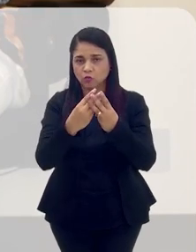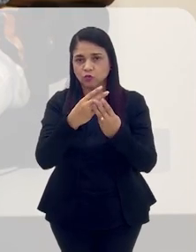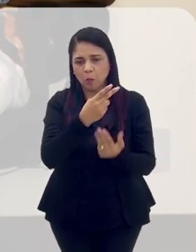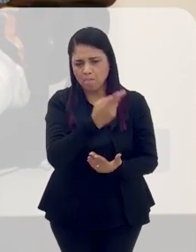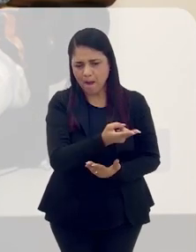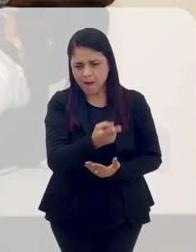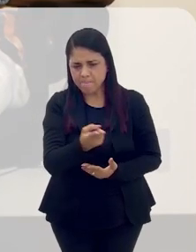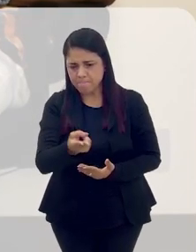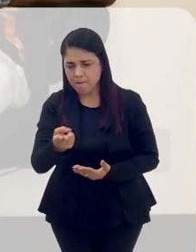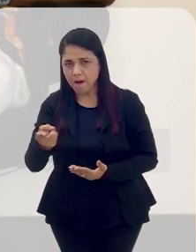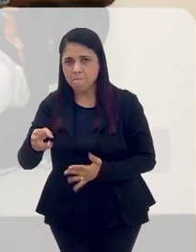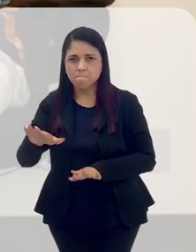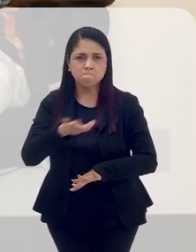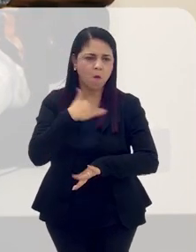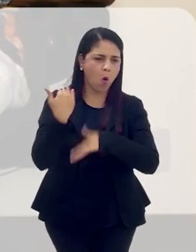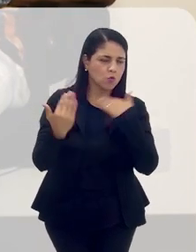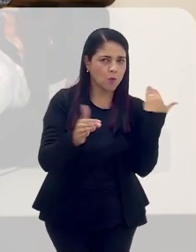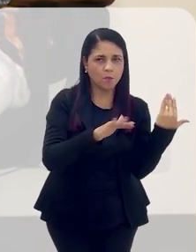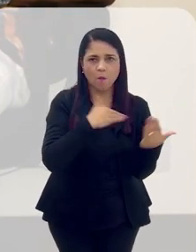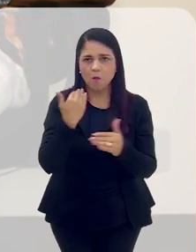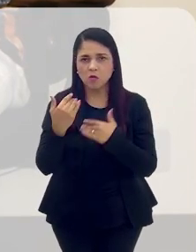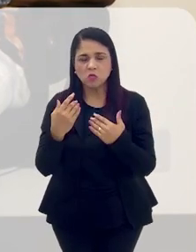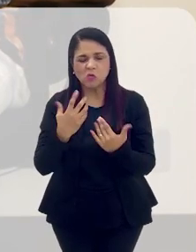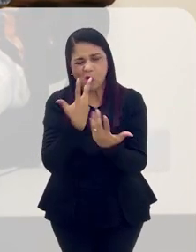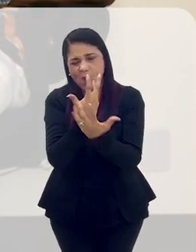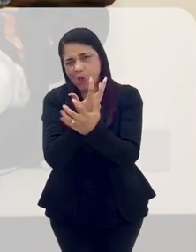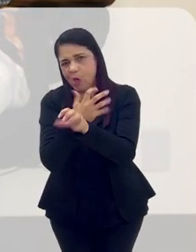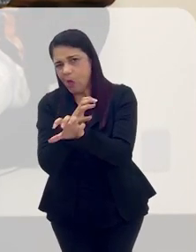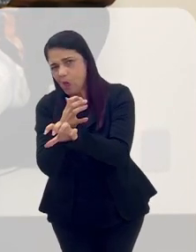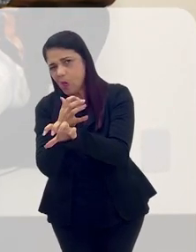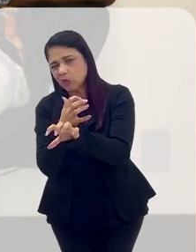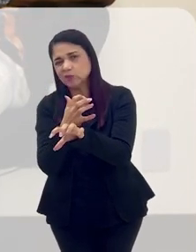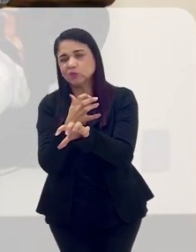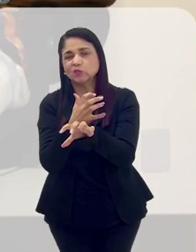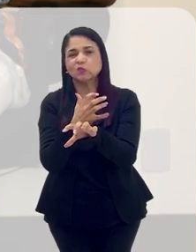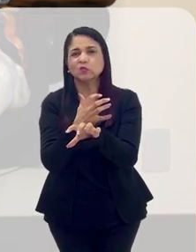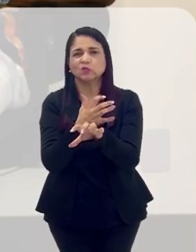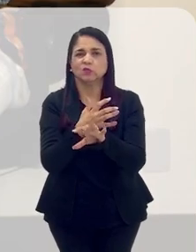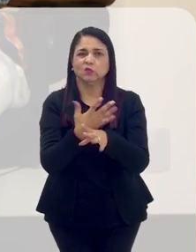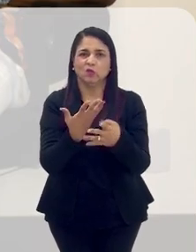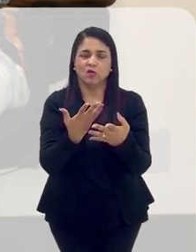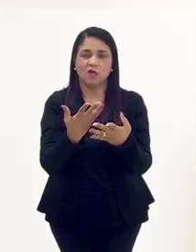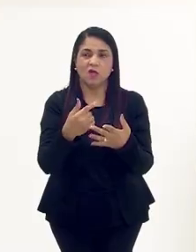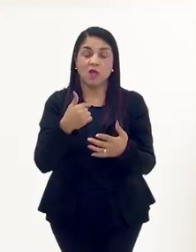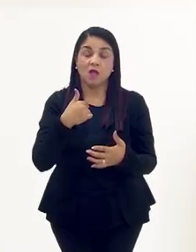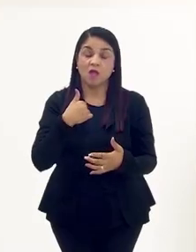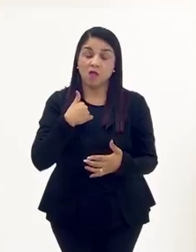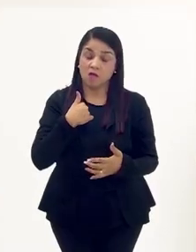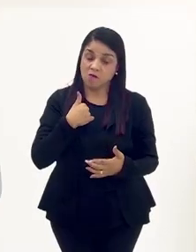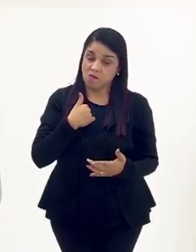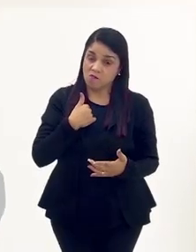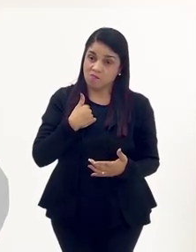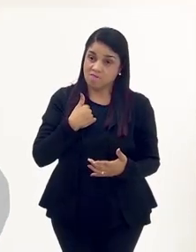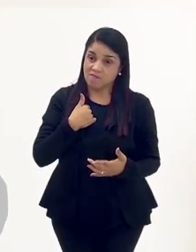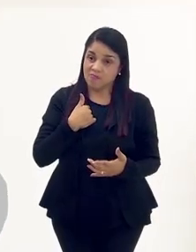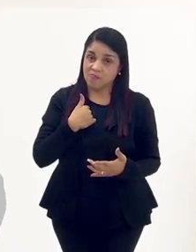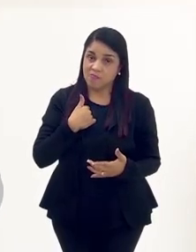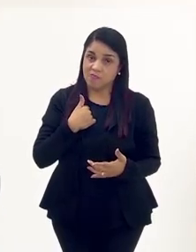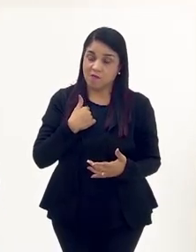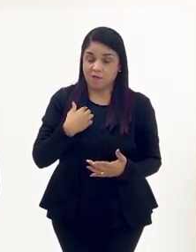mortos. Em Auschwitz. Todo mundo só aparecendo o ossinho, só. E por aí eu vou no que,